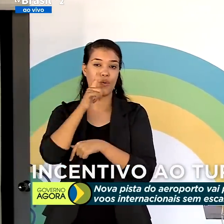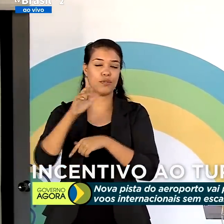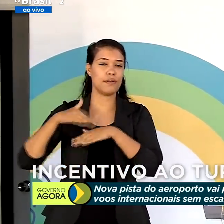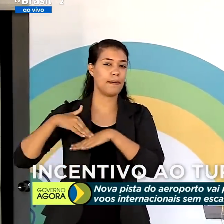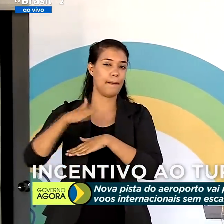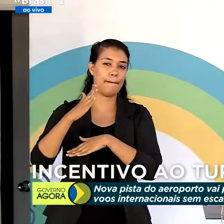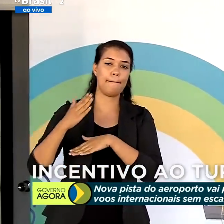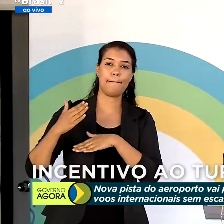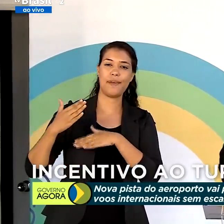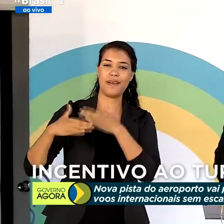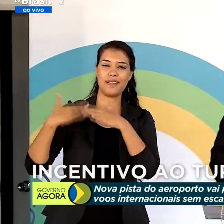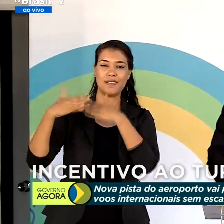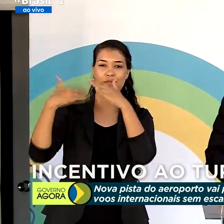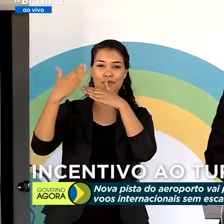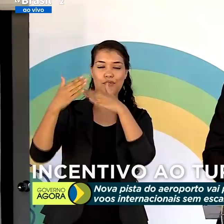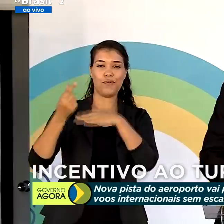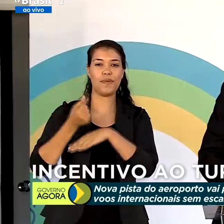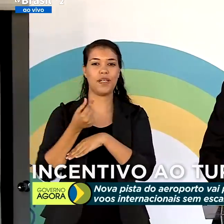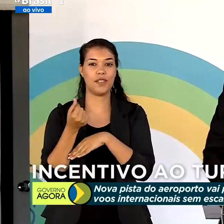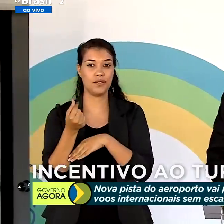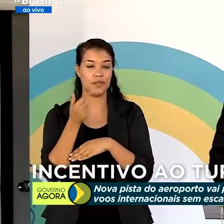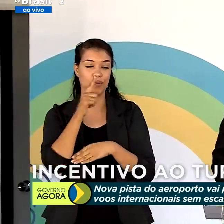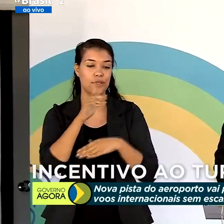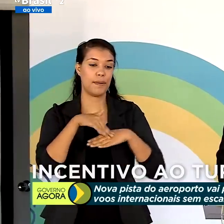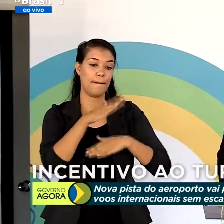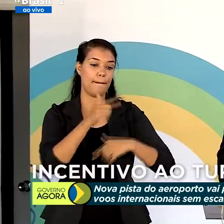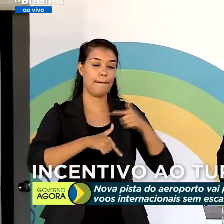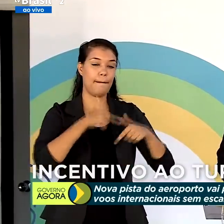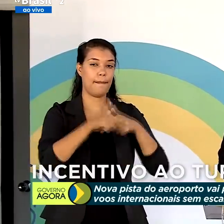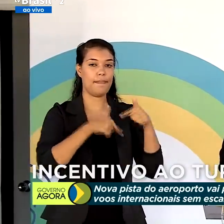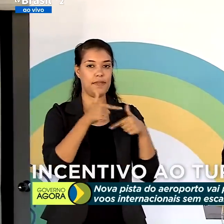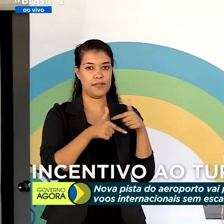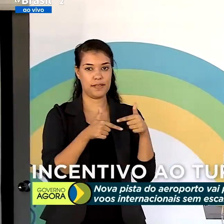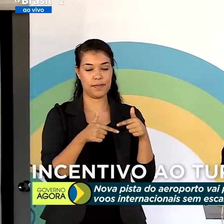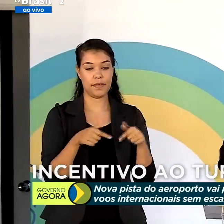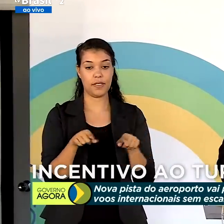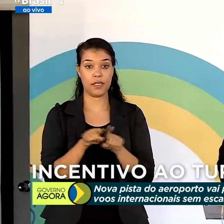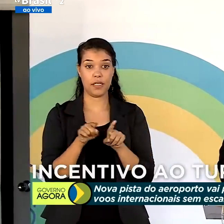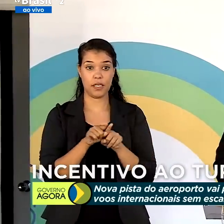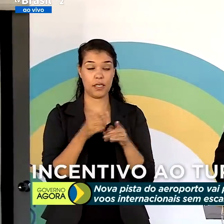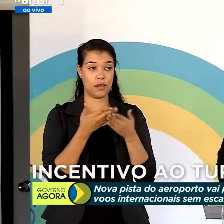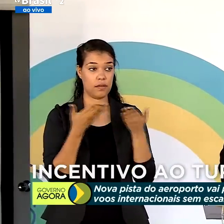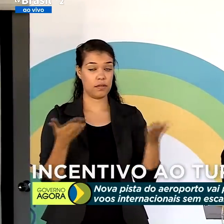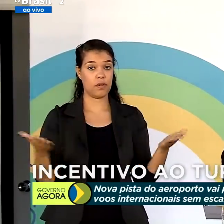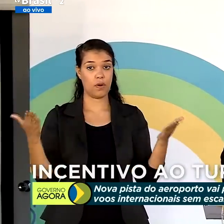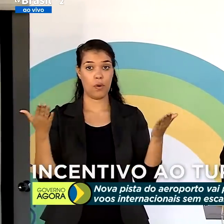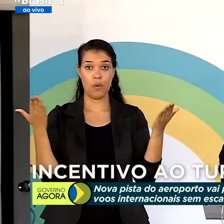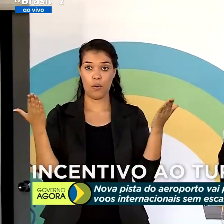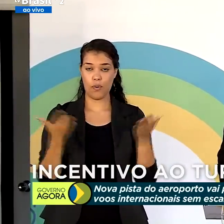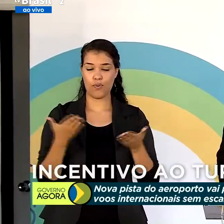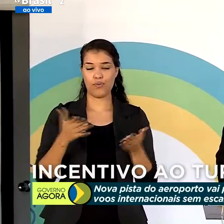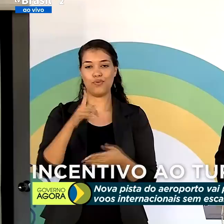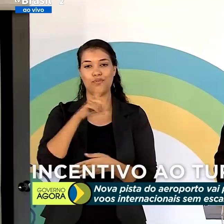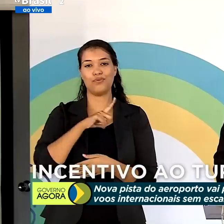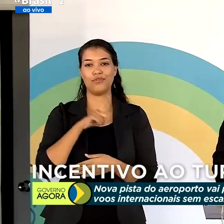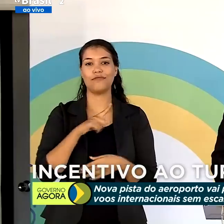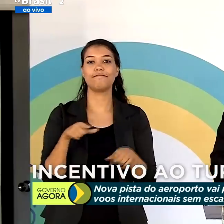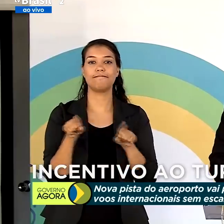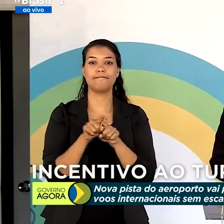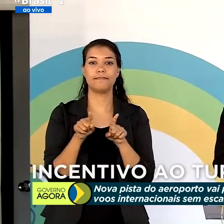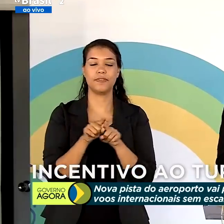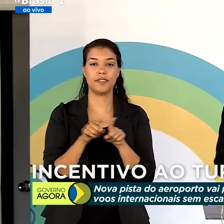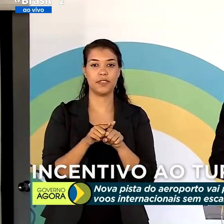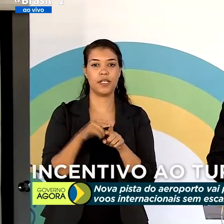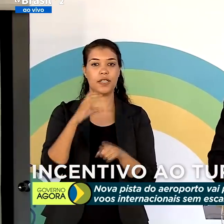que é gerar empregos, que tem sido um dos nossos nortes no Ministério da Infraestrutura. Bom, senhores, hoje nós temos então a CCR,